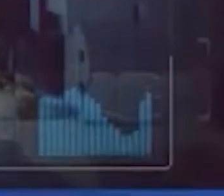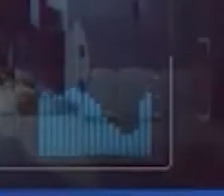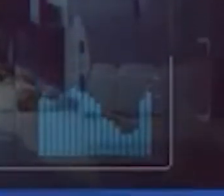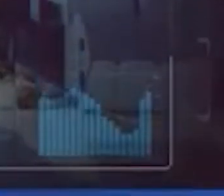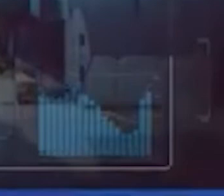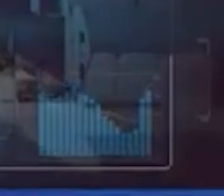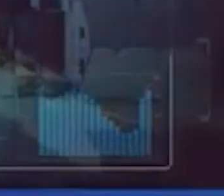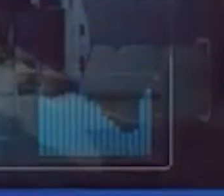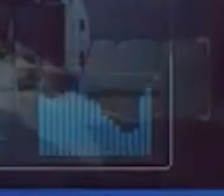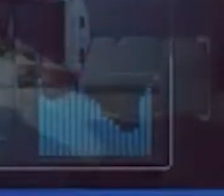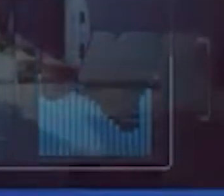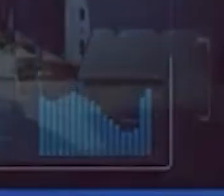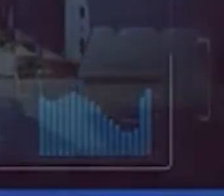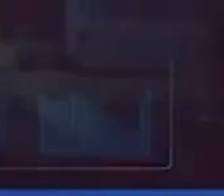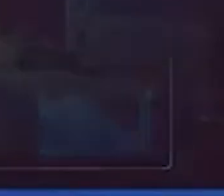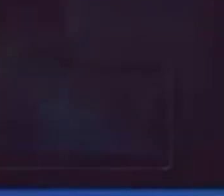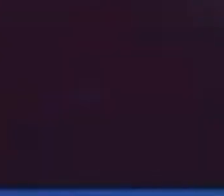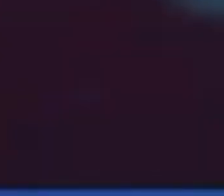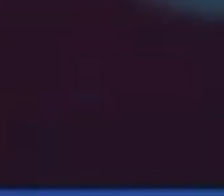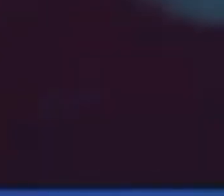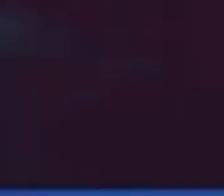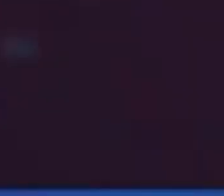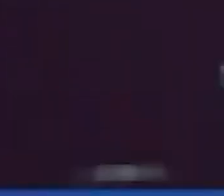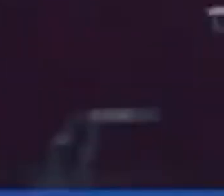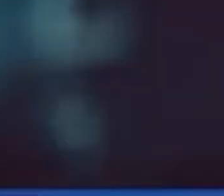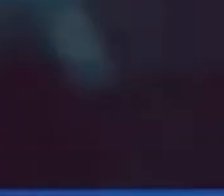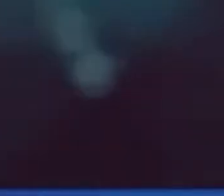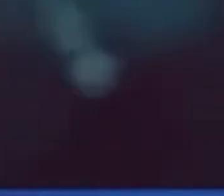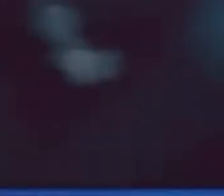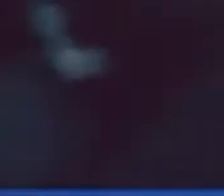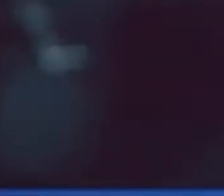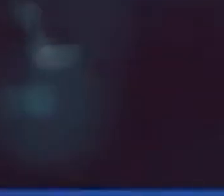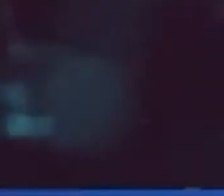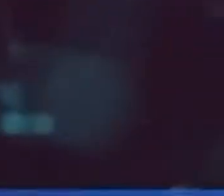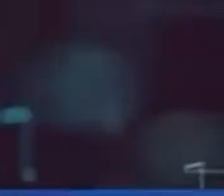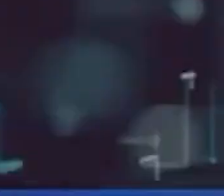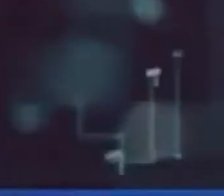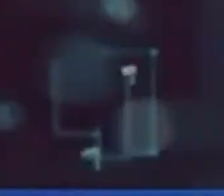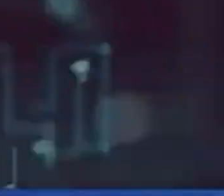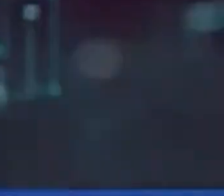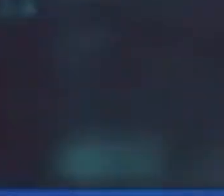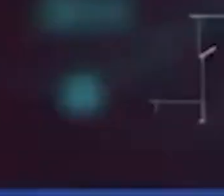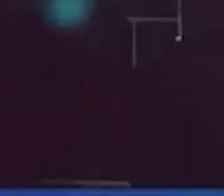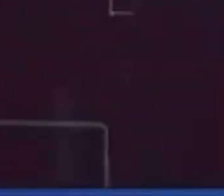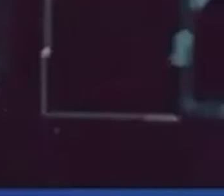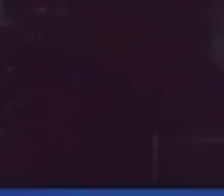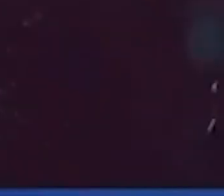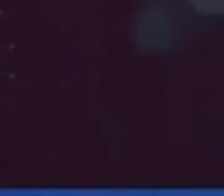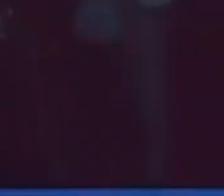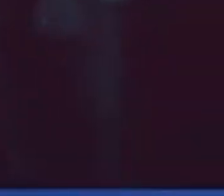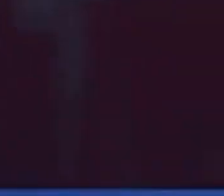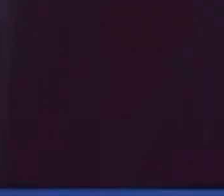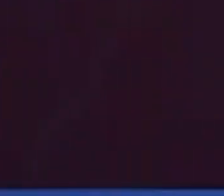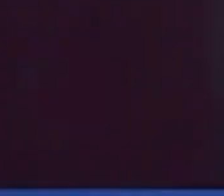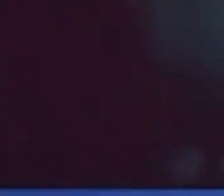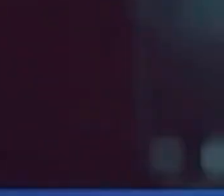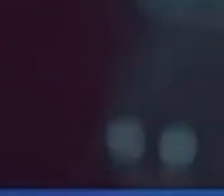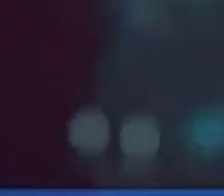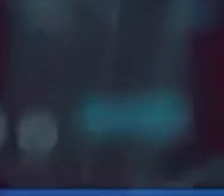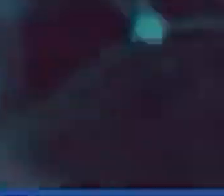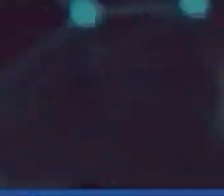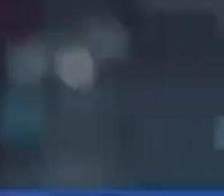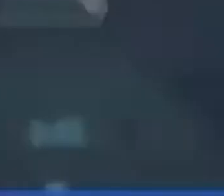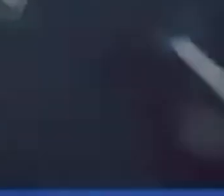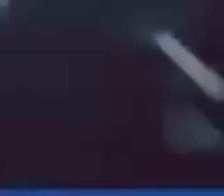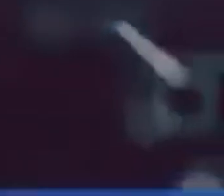roadmap para tornar as cidades mais eficientes. com um algoritmo exclusivo coletamos informações, cruzamos dados de